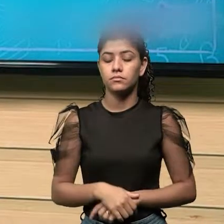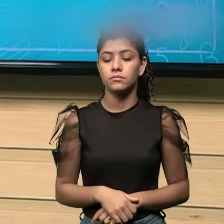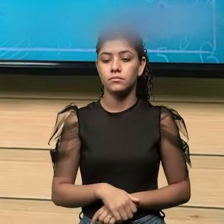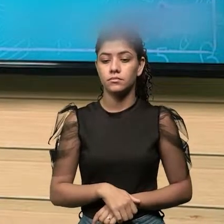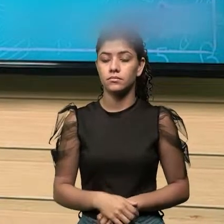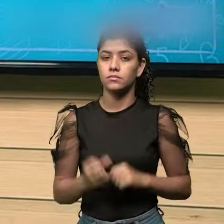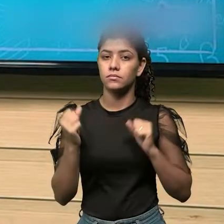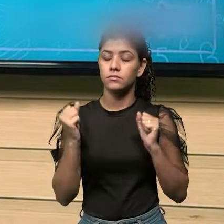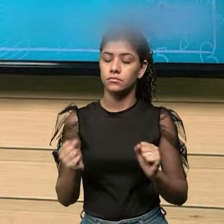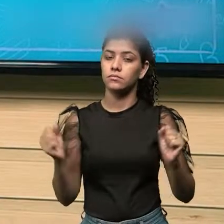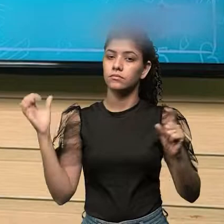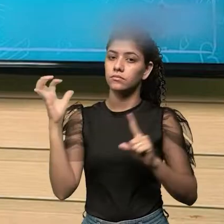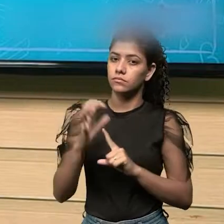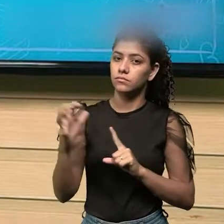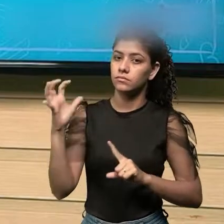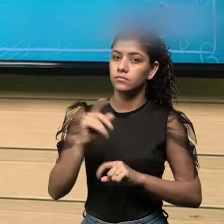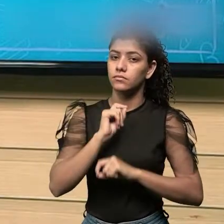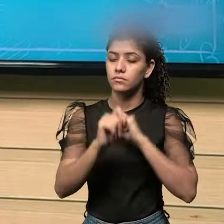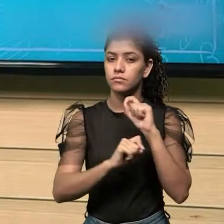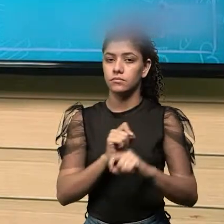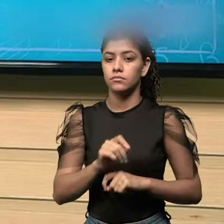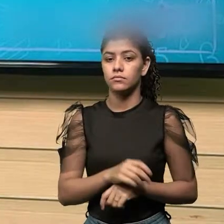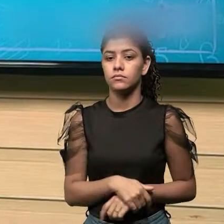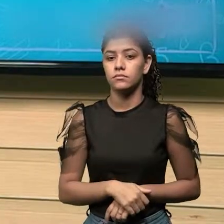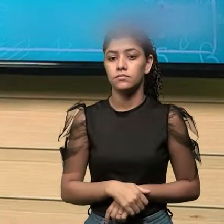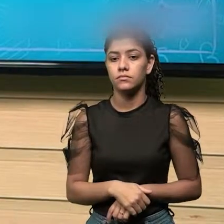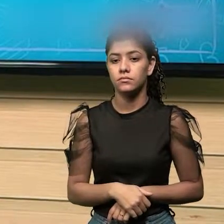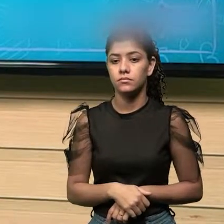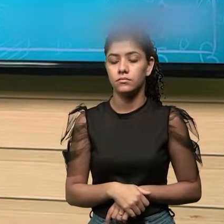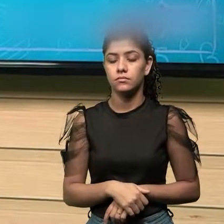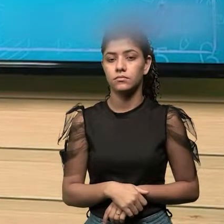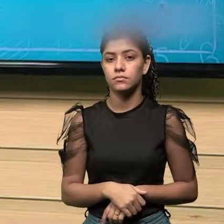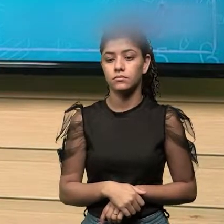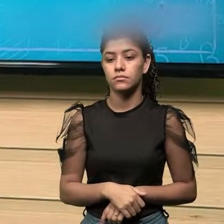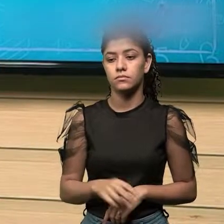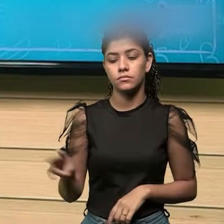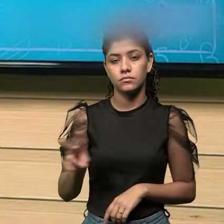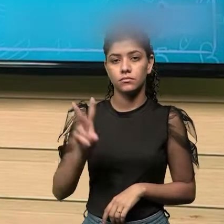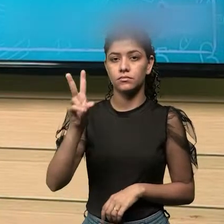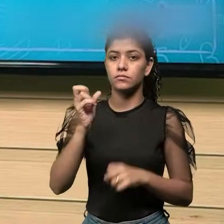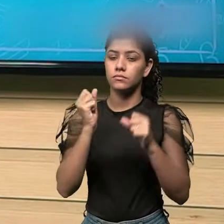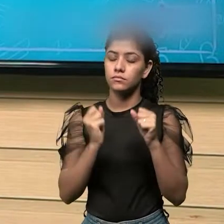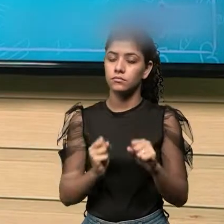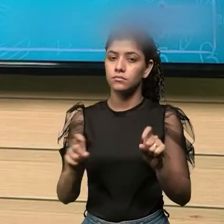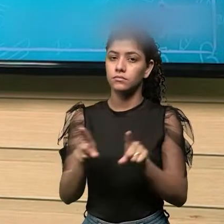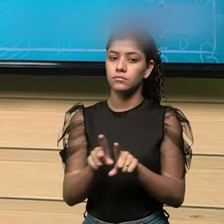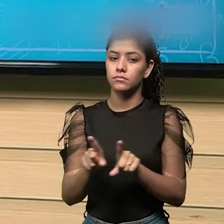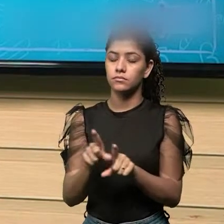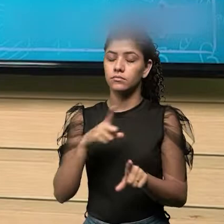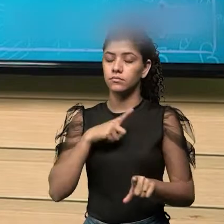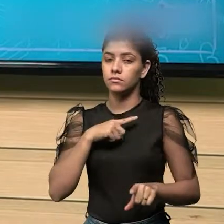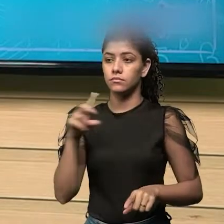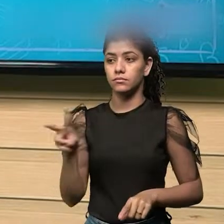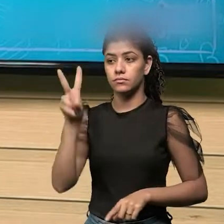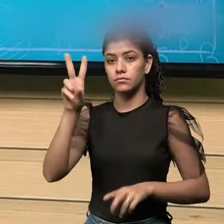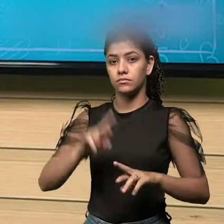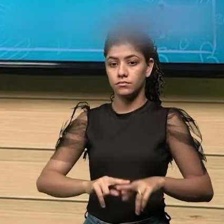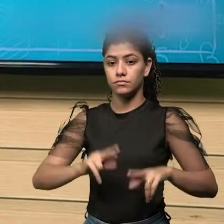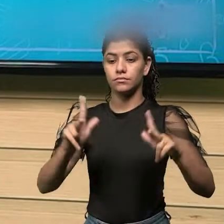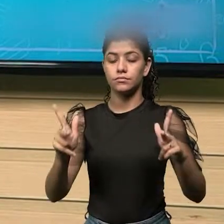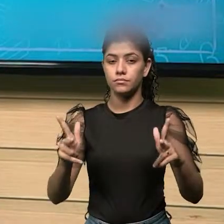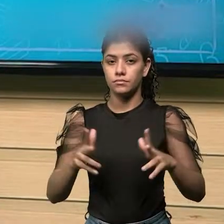fatores podem influenciar na tomada do valor, e aí nós podemos ter valores